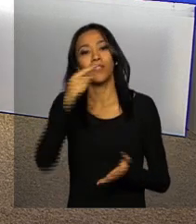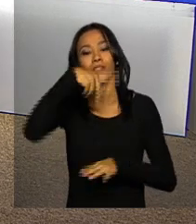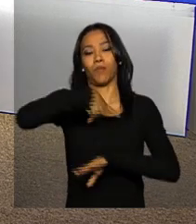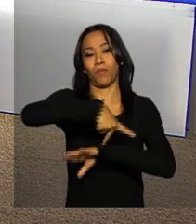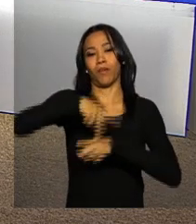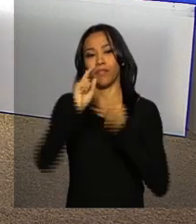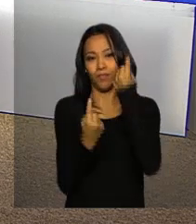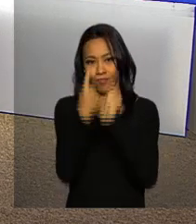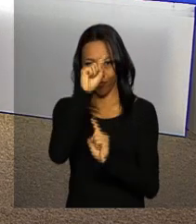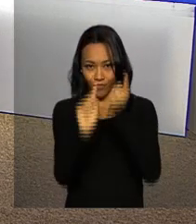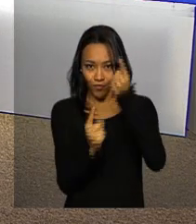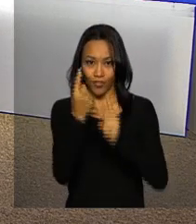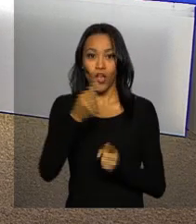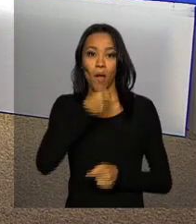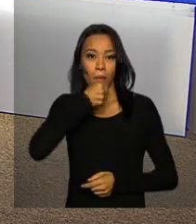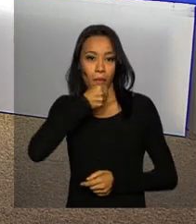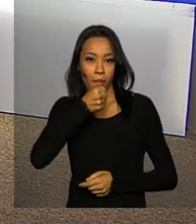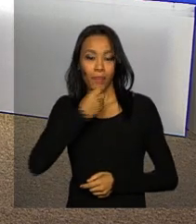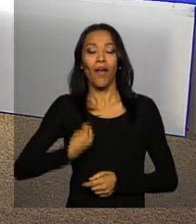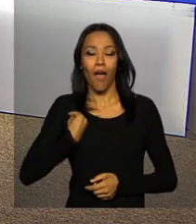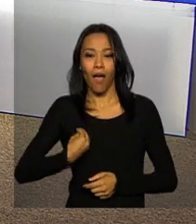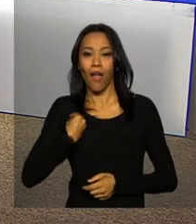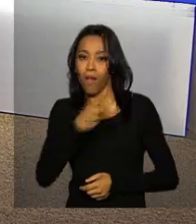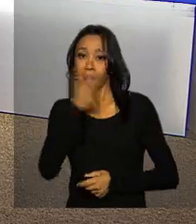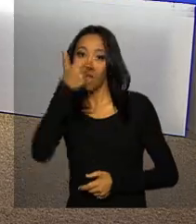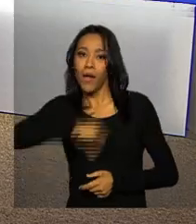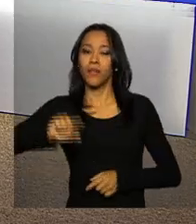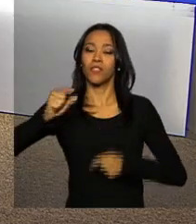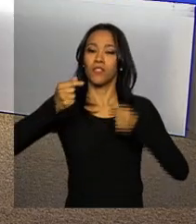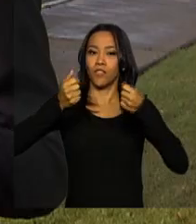Alarcon está na capital chilena e traz outras informações.